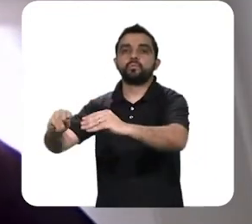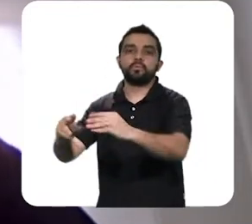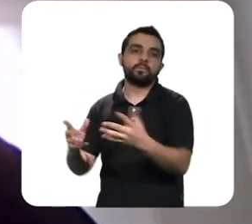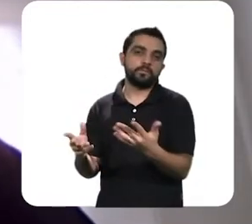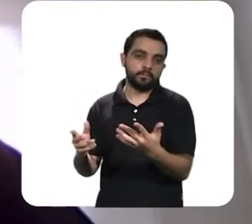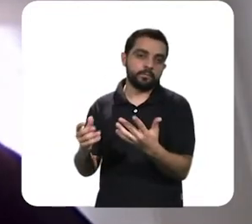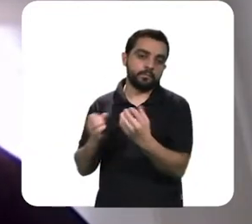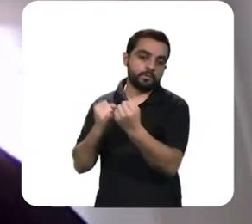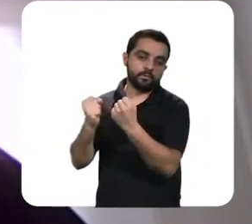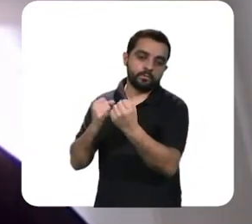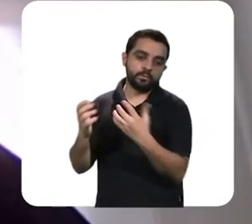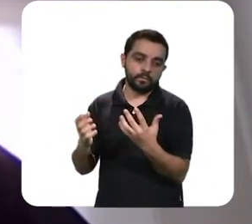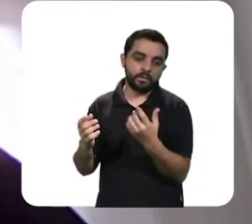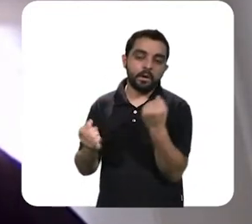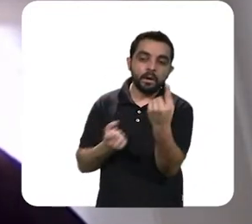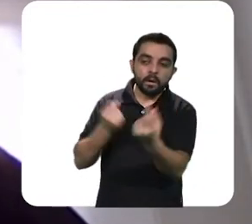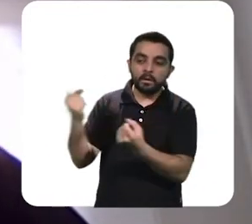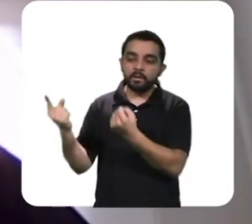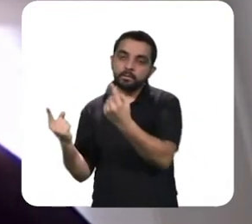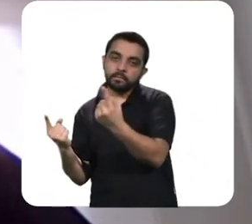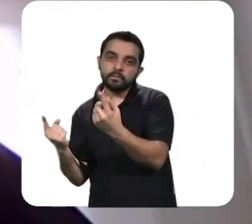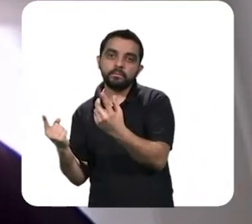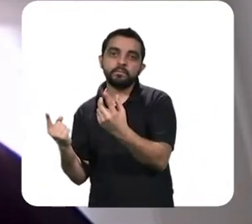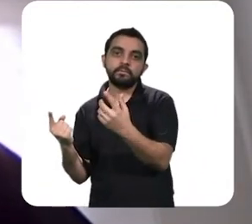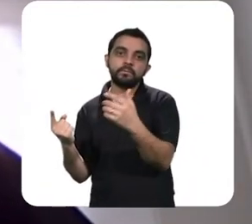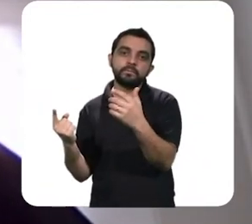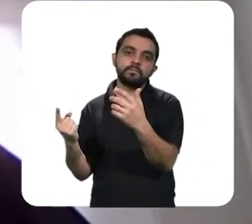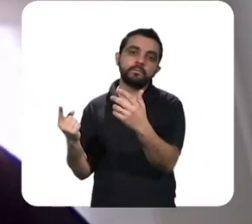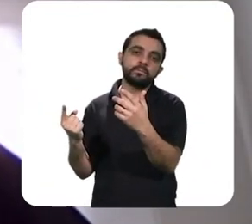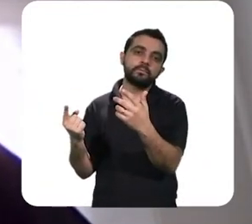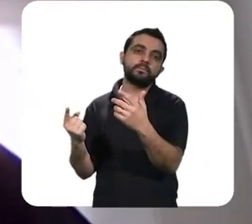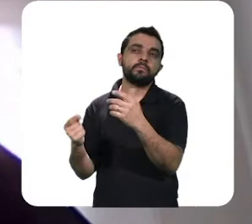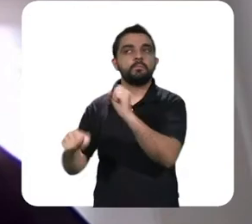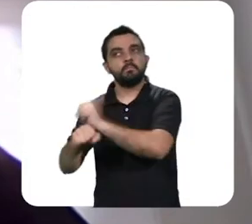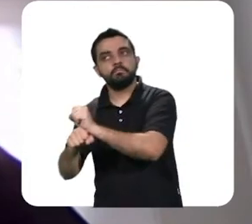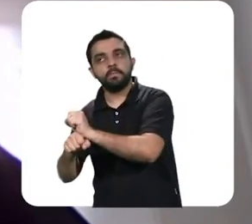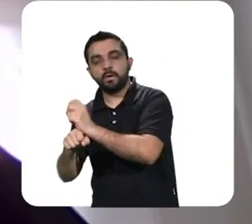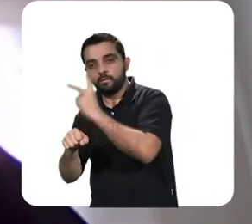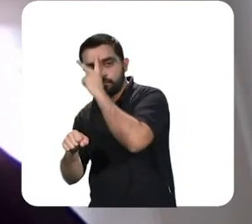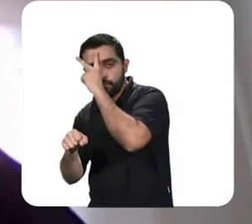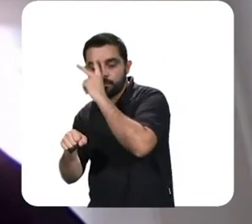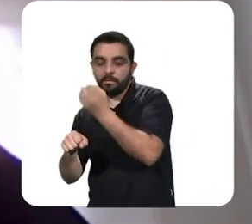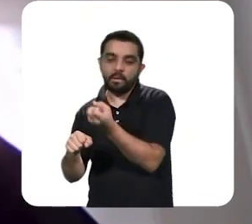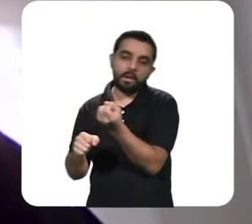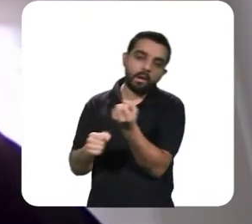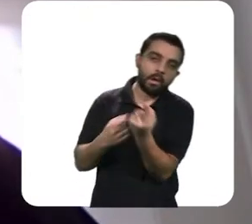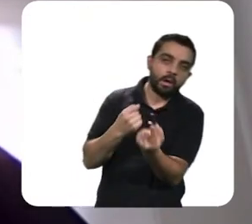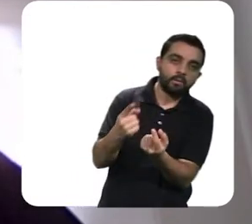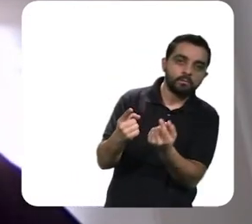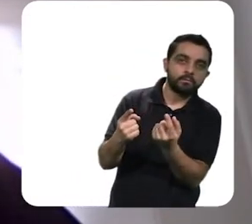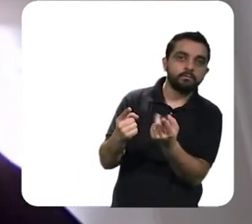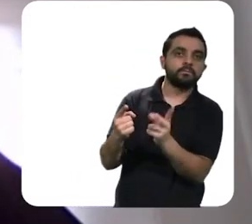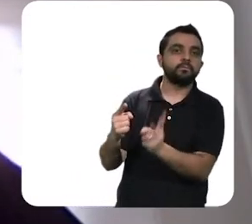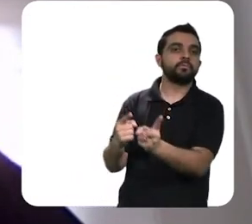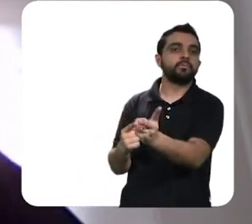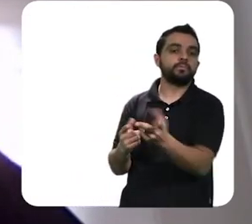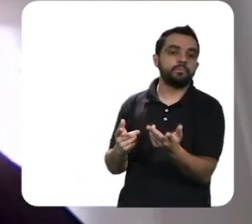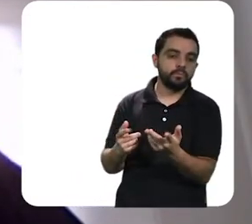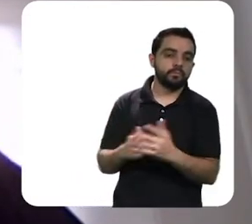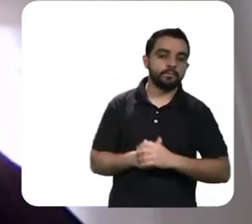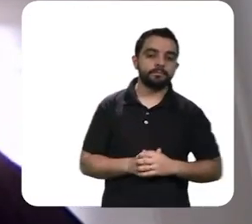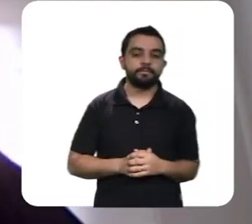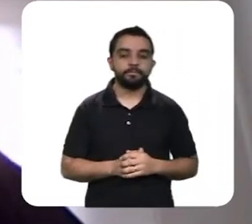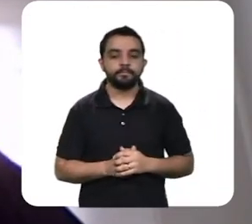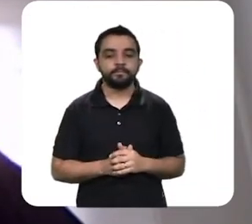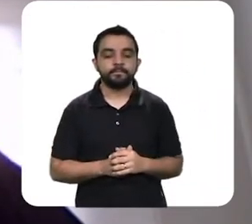atividades econômicas algumas obviamente mais do que outras mas acho que precisa ter um pouco mais de cientificidade